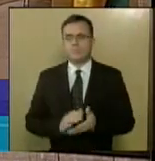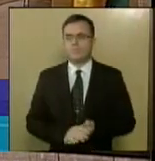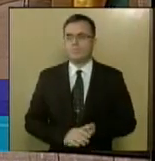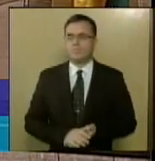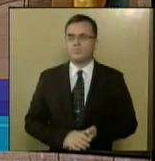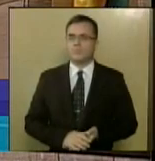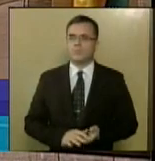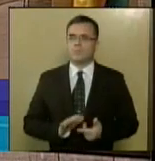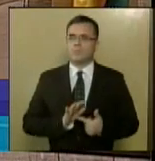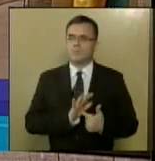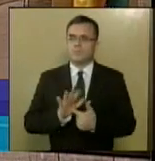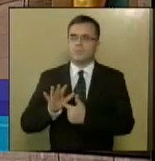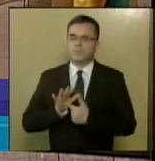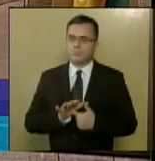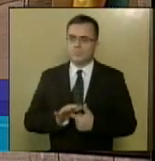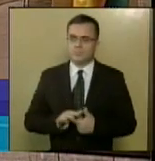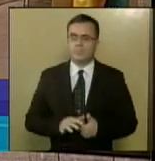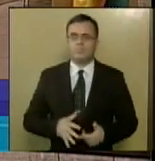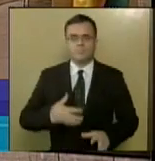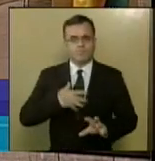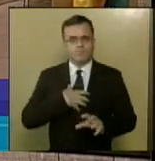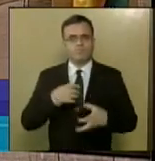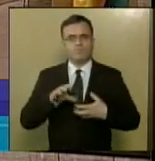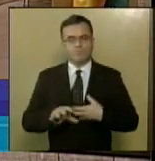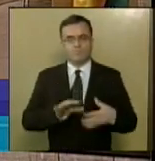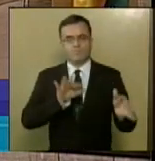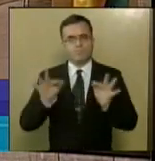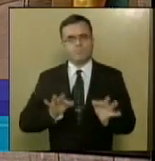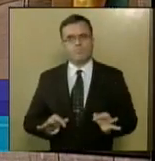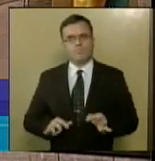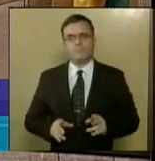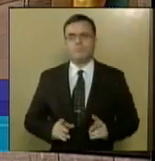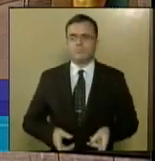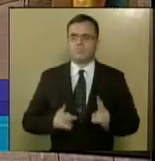enfatizando que a energia positiva é muito boa para fazer as pessoas felizes.